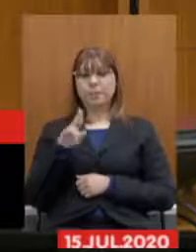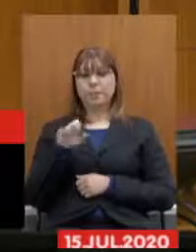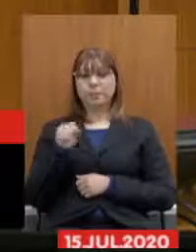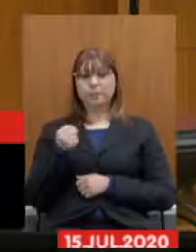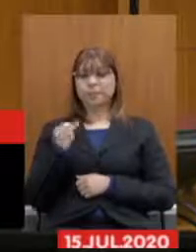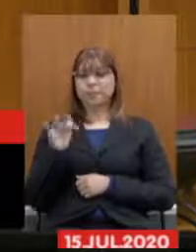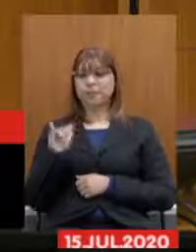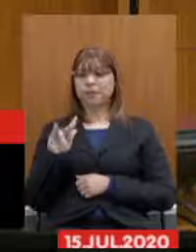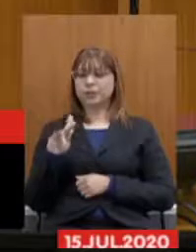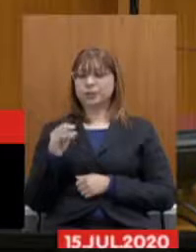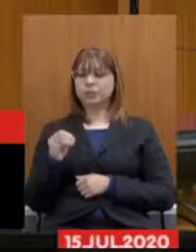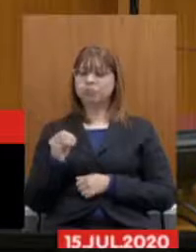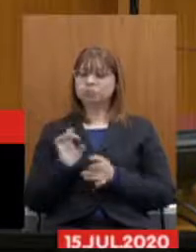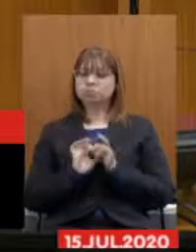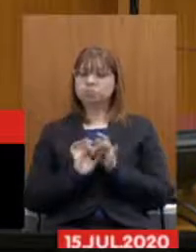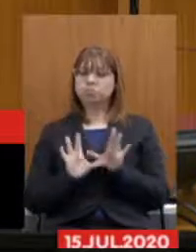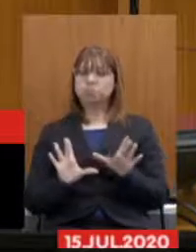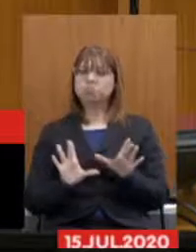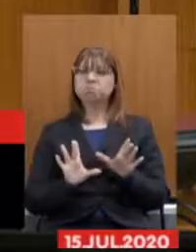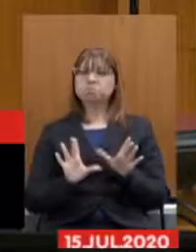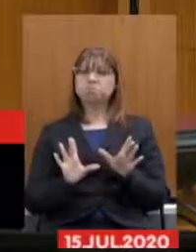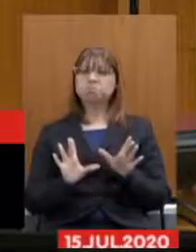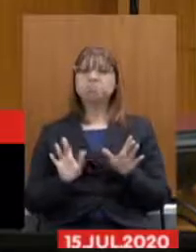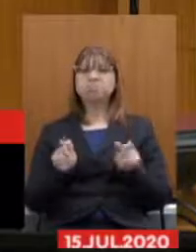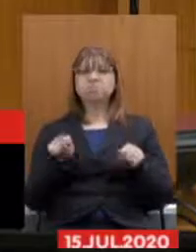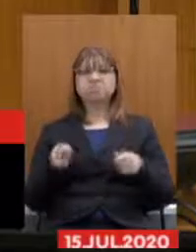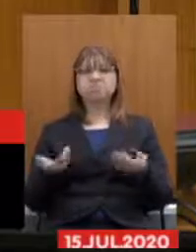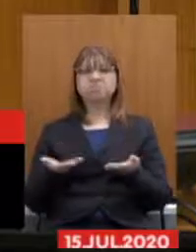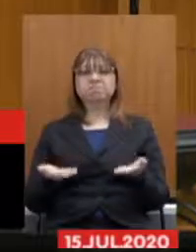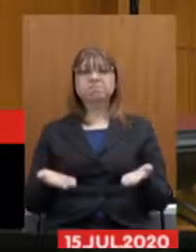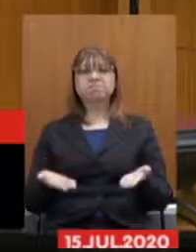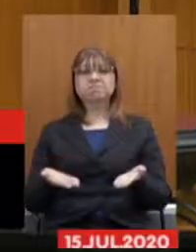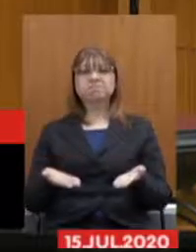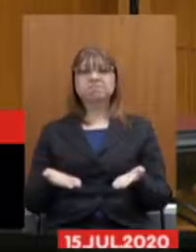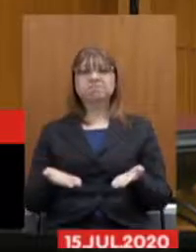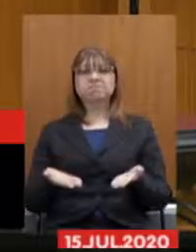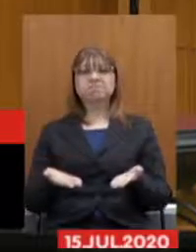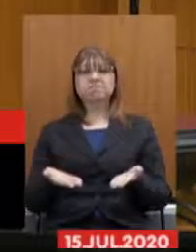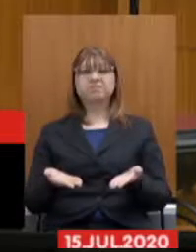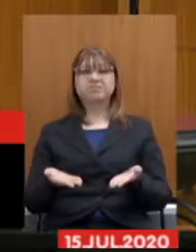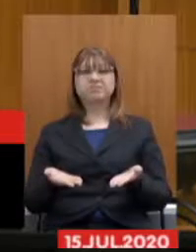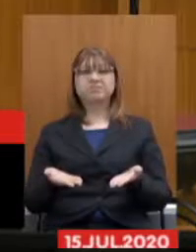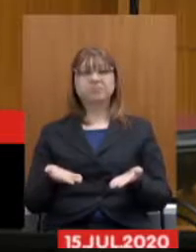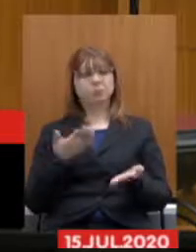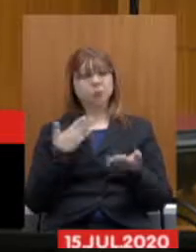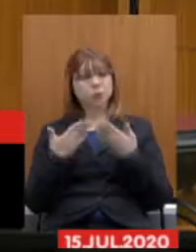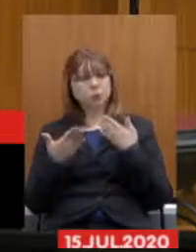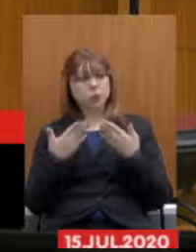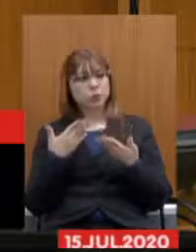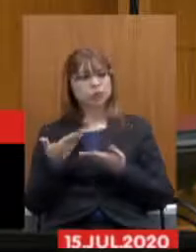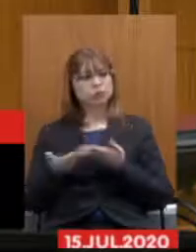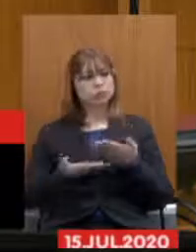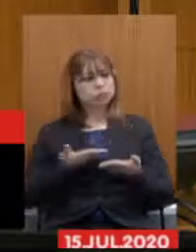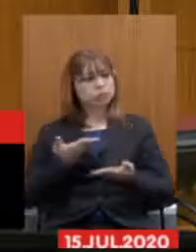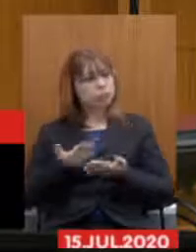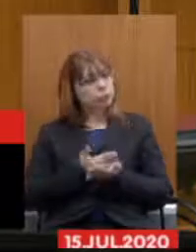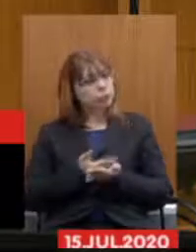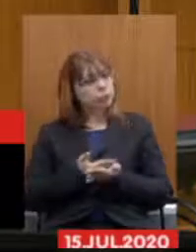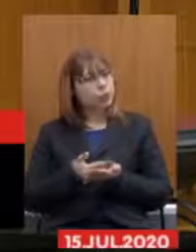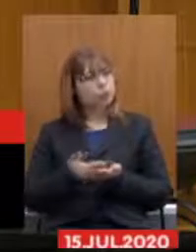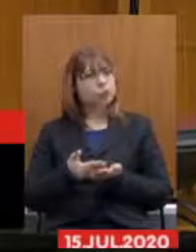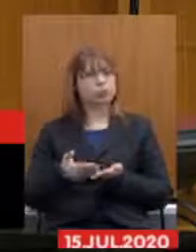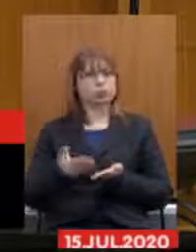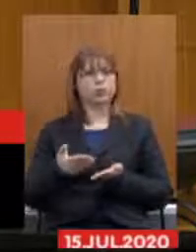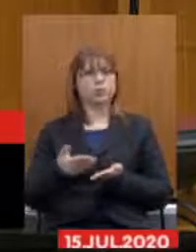possibilitou nesse momento que não a conversa inicial pudesse ser ouvido